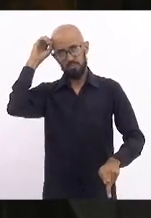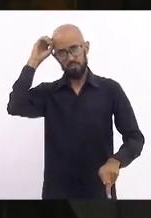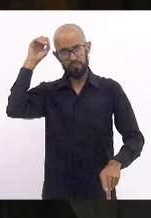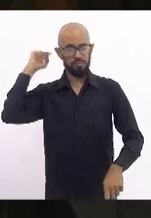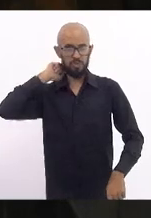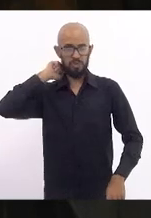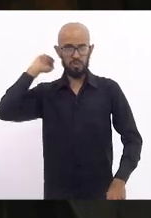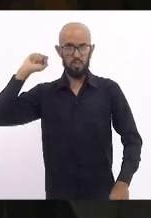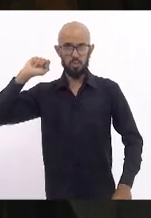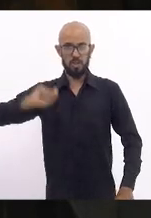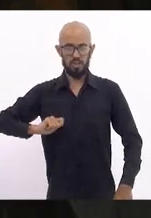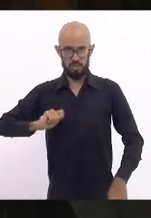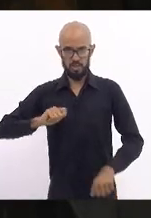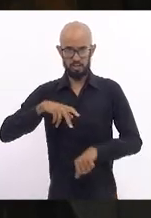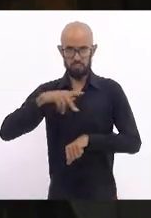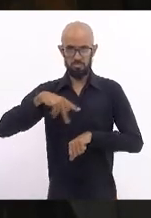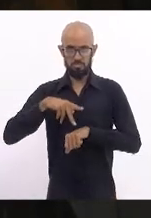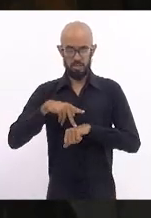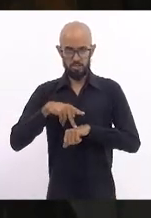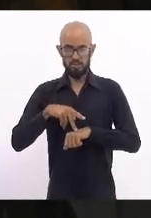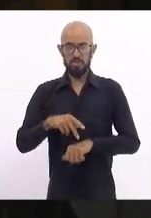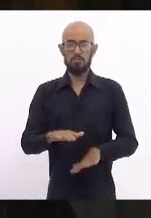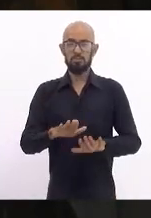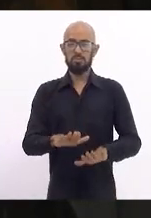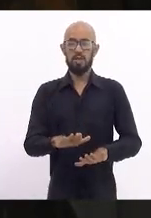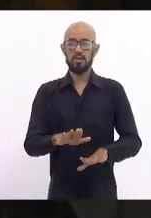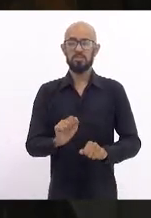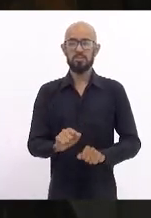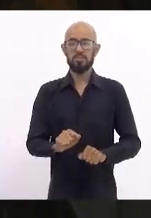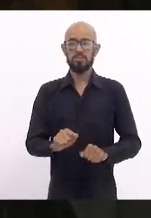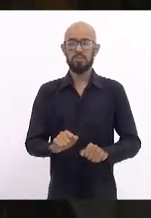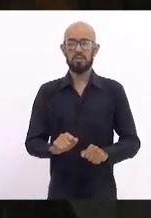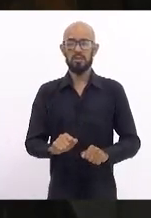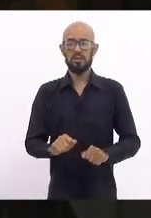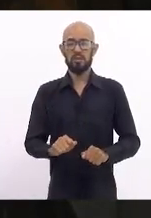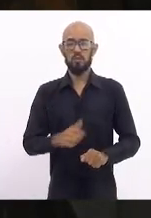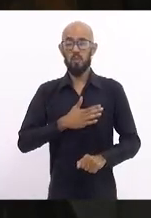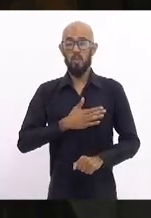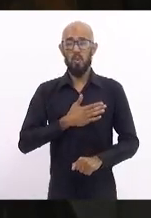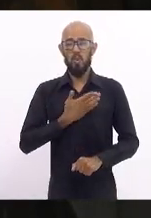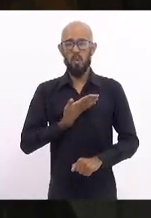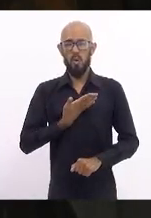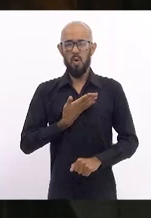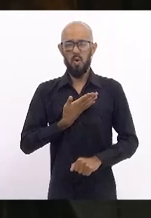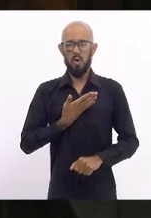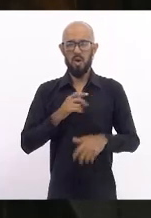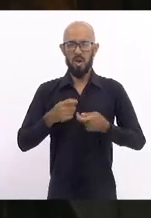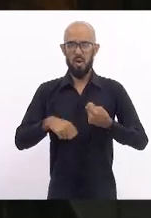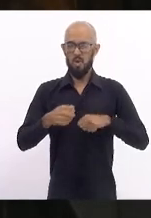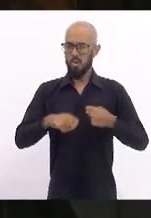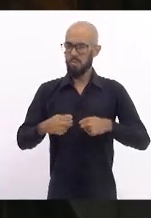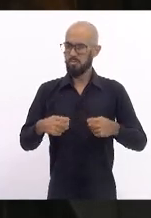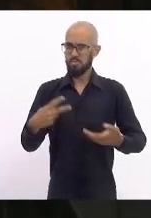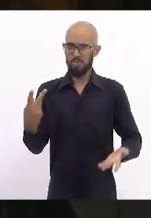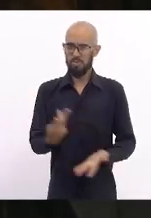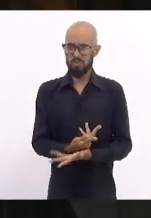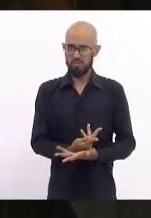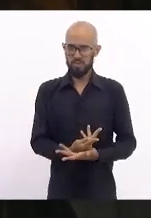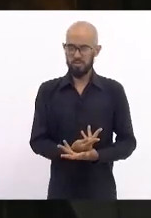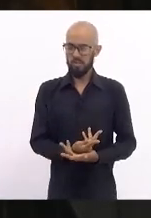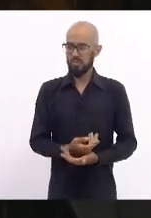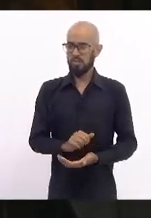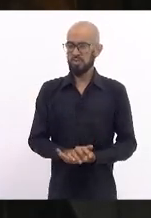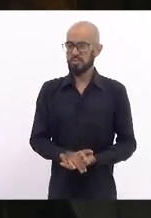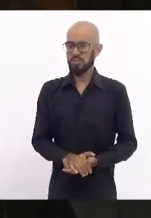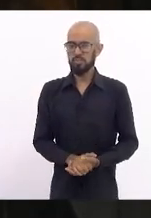Mas a tragédia econômica está se instalando. O que é seguro